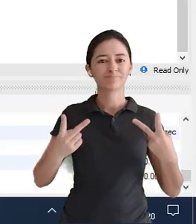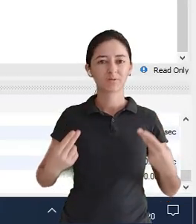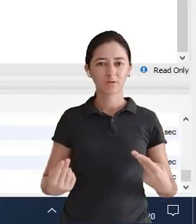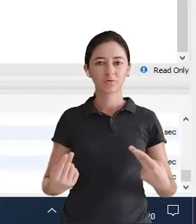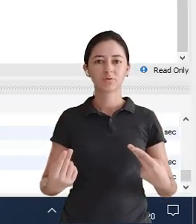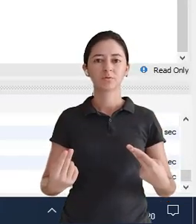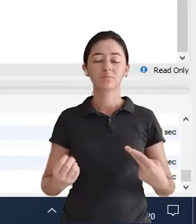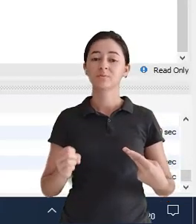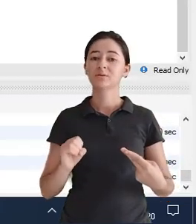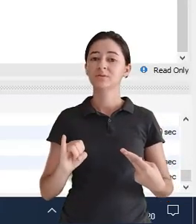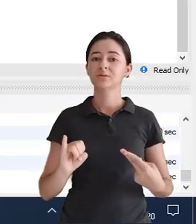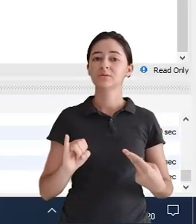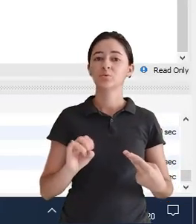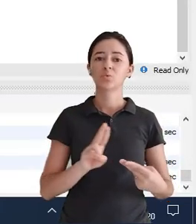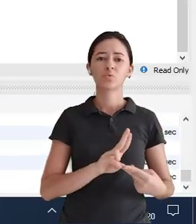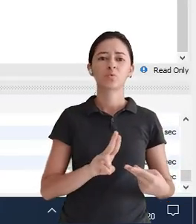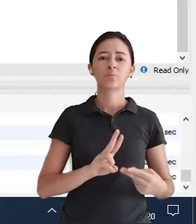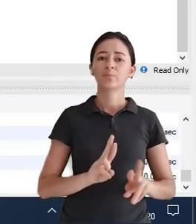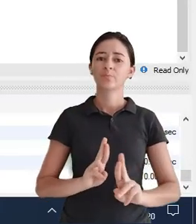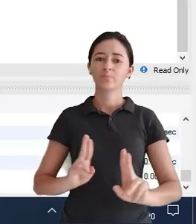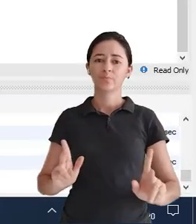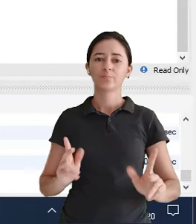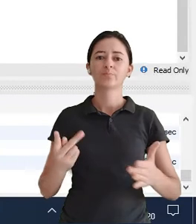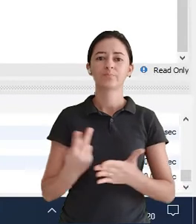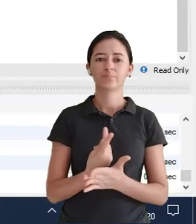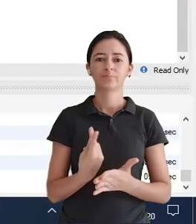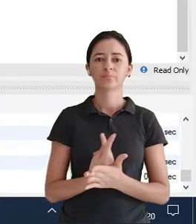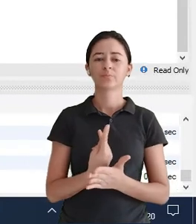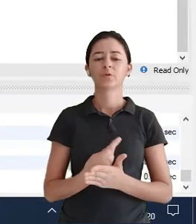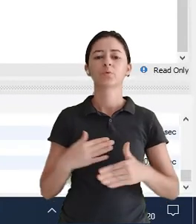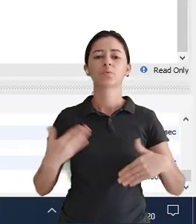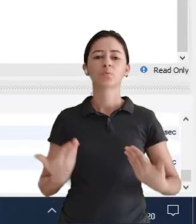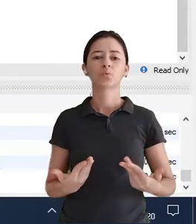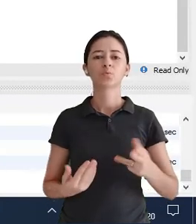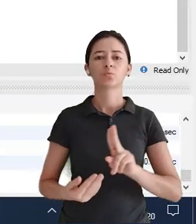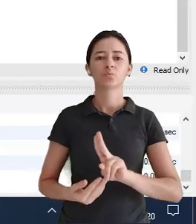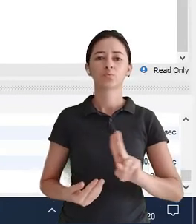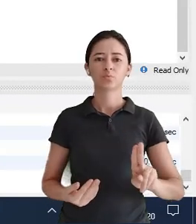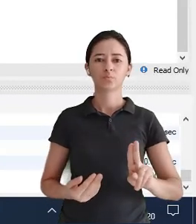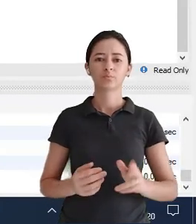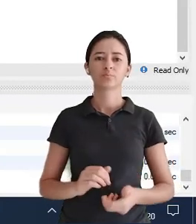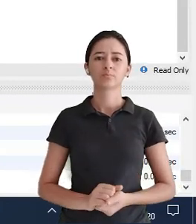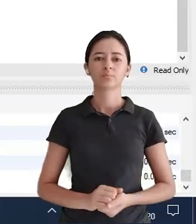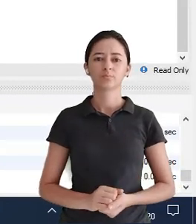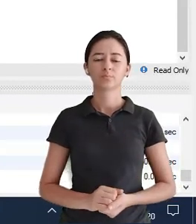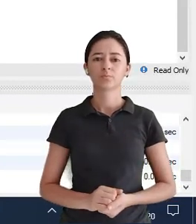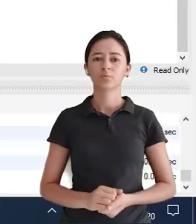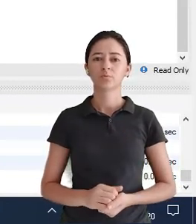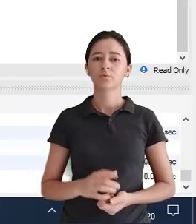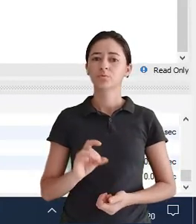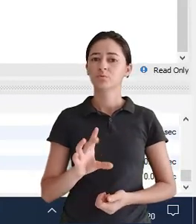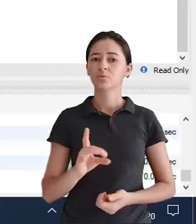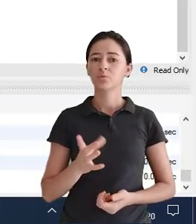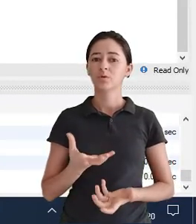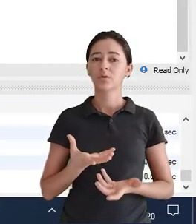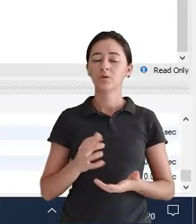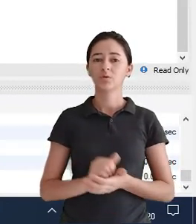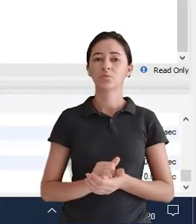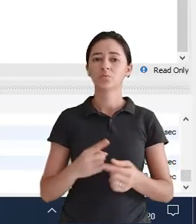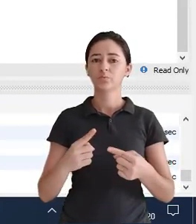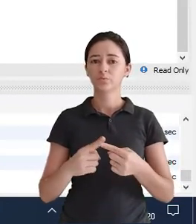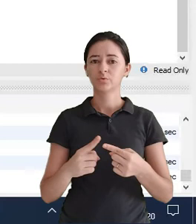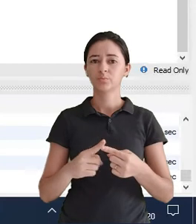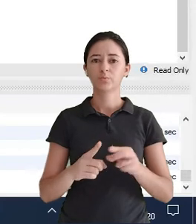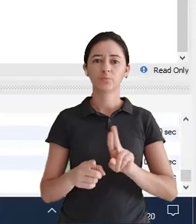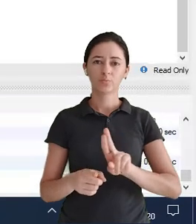colocar exatamente O nome do atributo Senão vai dar erro Então data nasce Underline Clique Qual é o nome que eu vou dar para ele? Nenhum Né? O nome vai ficar o mesmo Porque